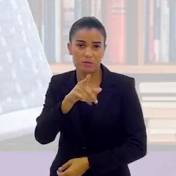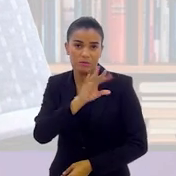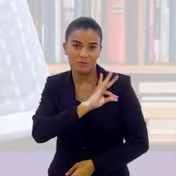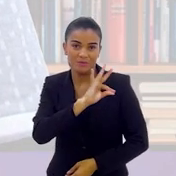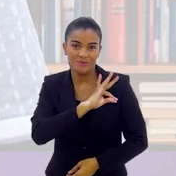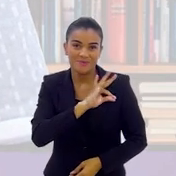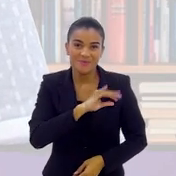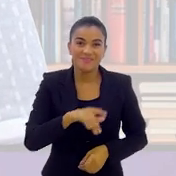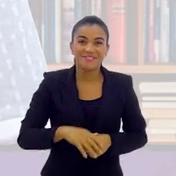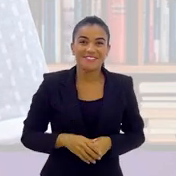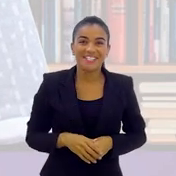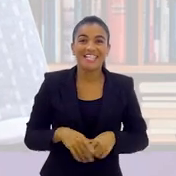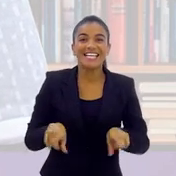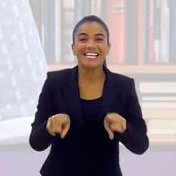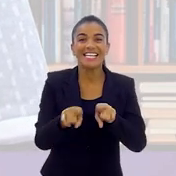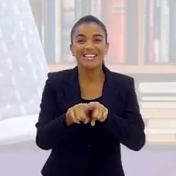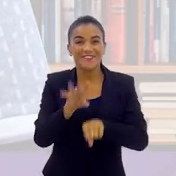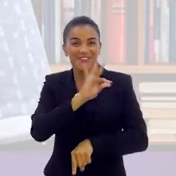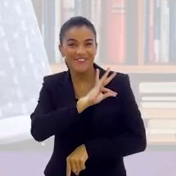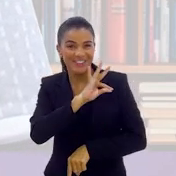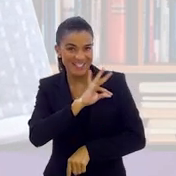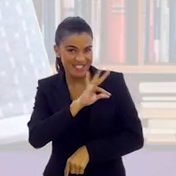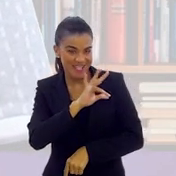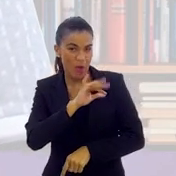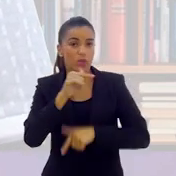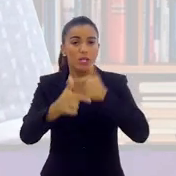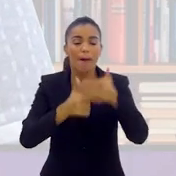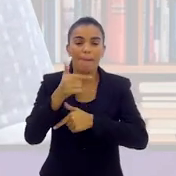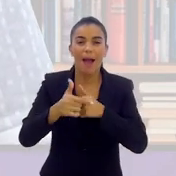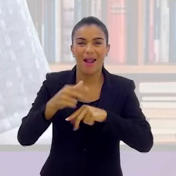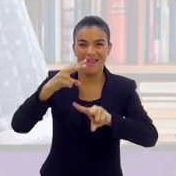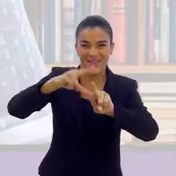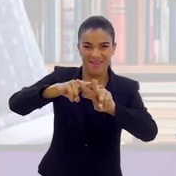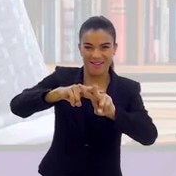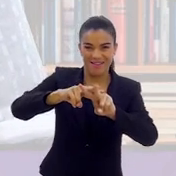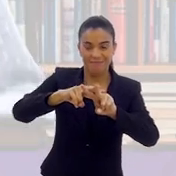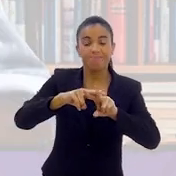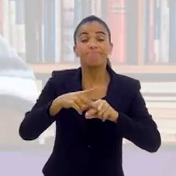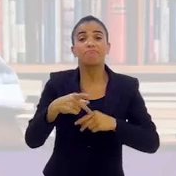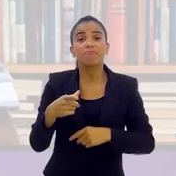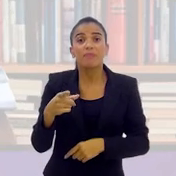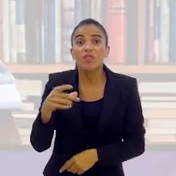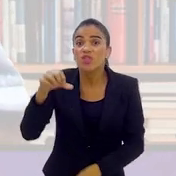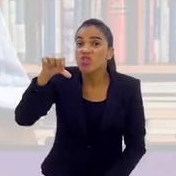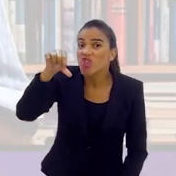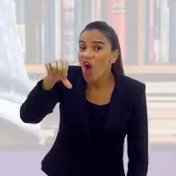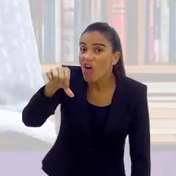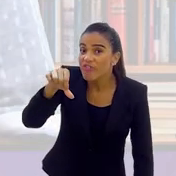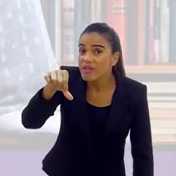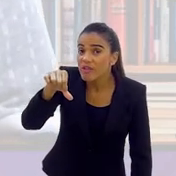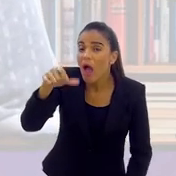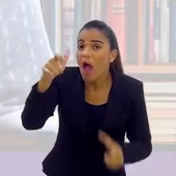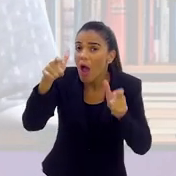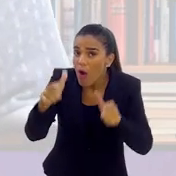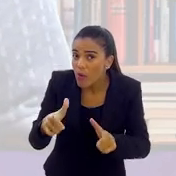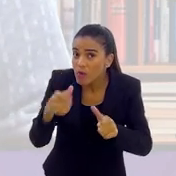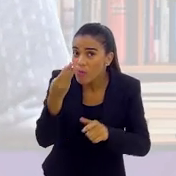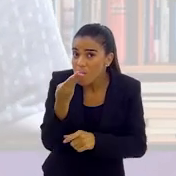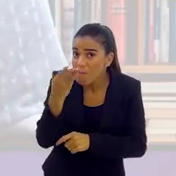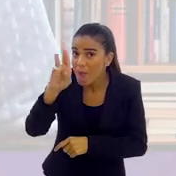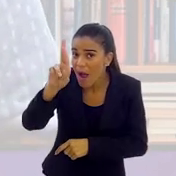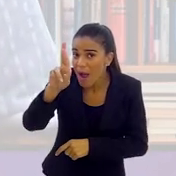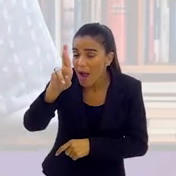Marcelo de Lima. Esse policial penal deu nove tiros num bar, numa pizzaria que estava